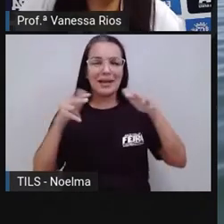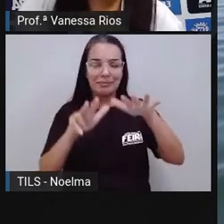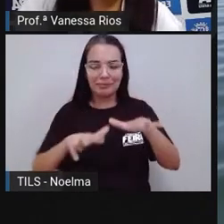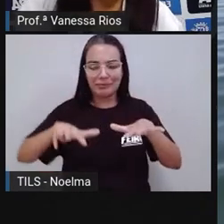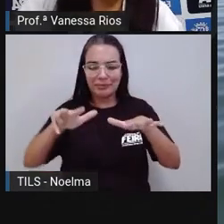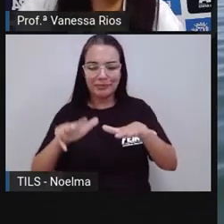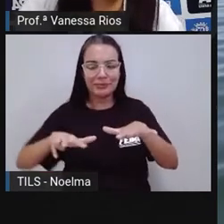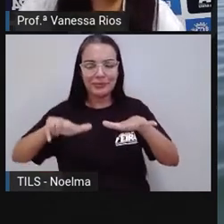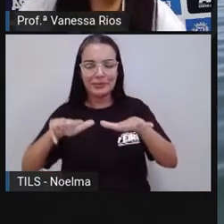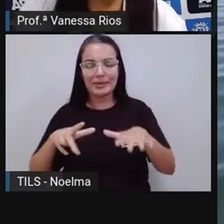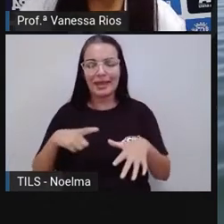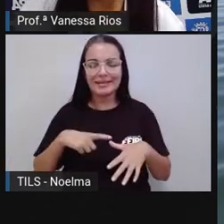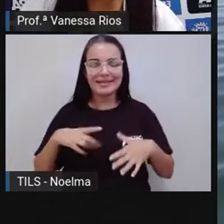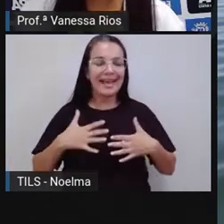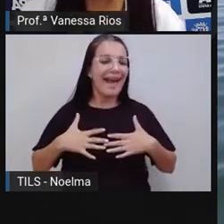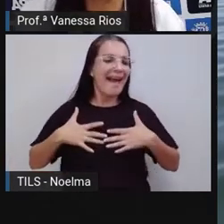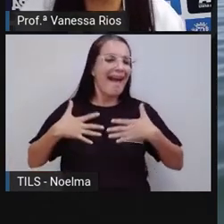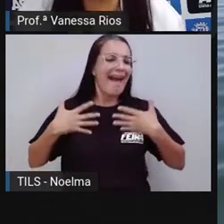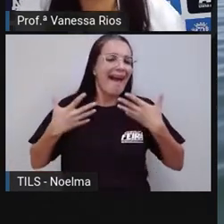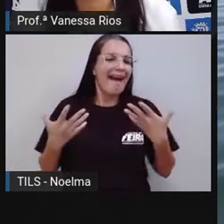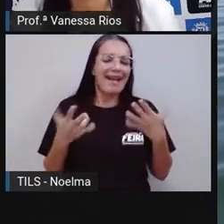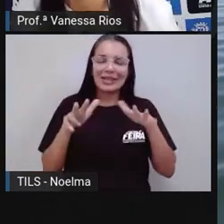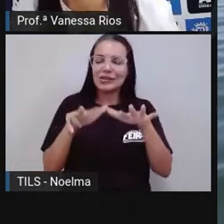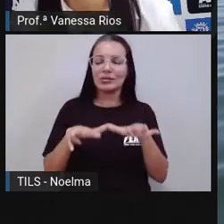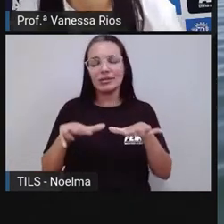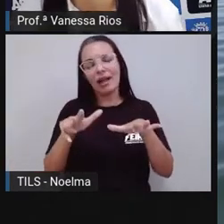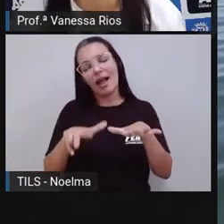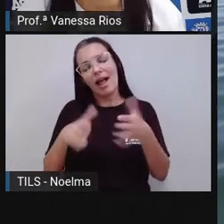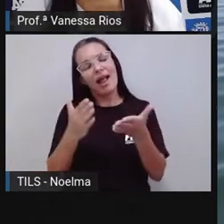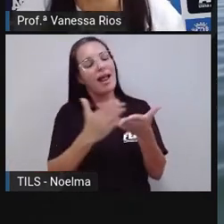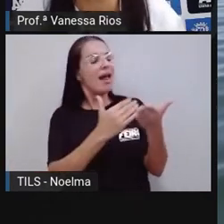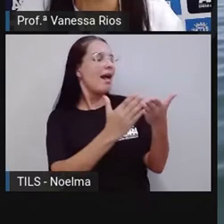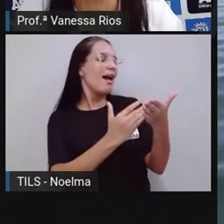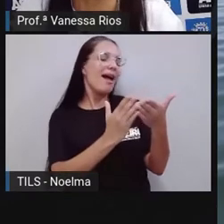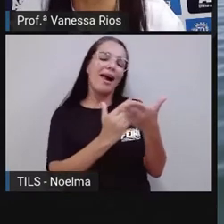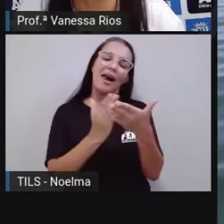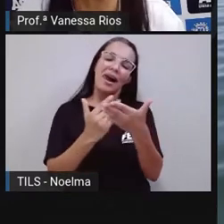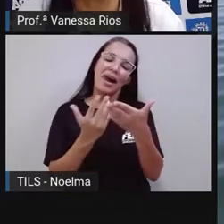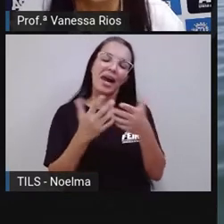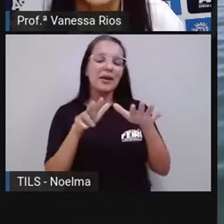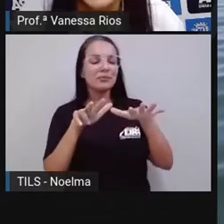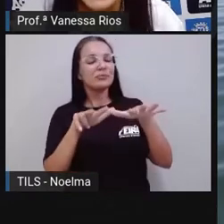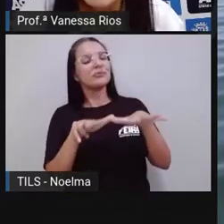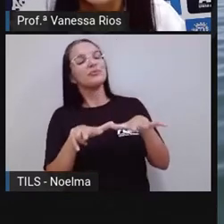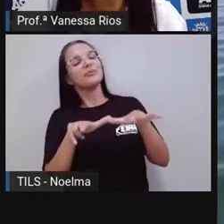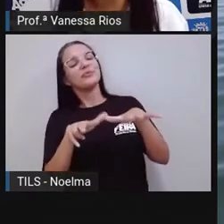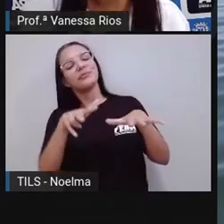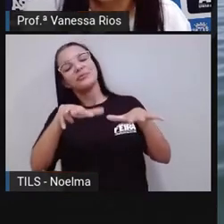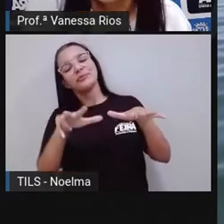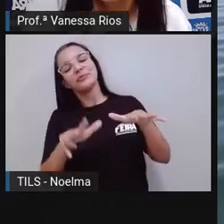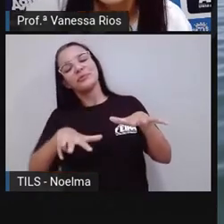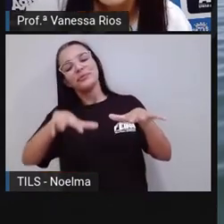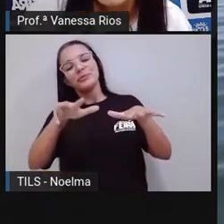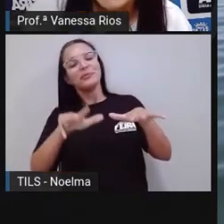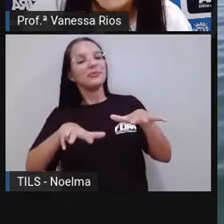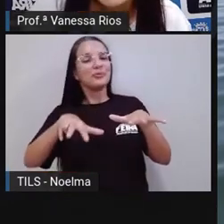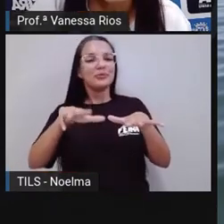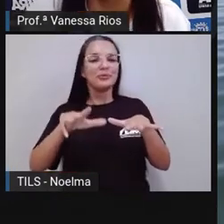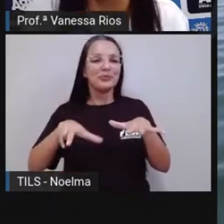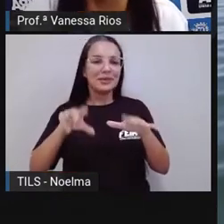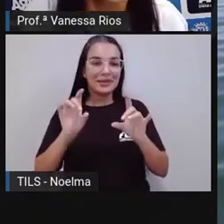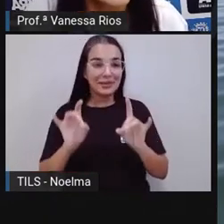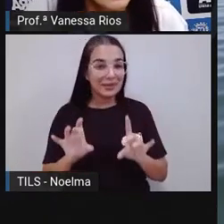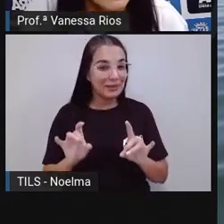para a gente poder ter aí esse privilégio de ficar lindo, né? Debruçadas sobre a água, ou deitadas sobre a